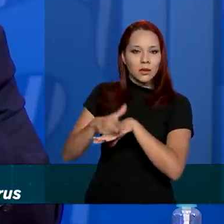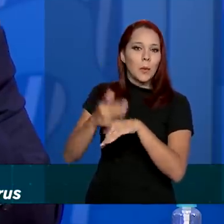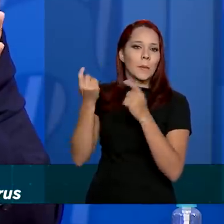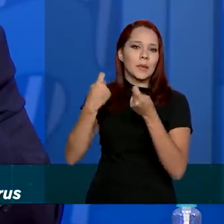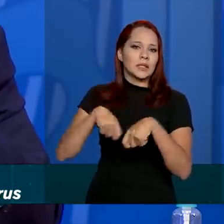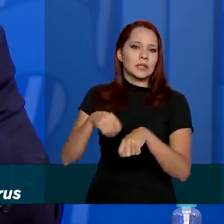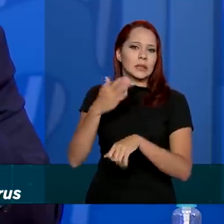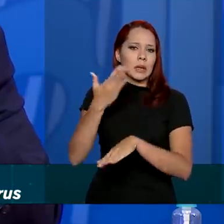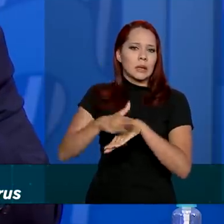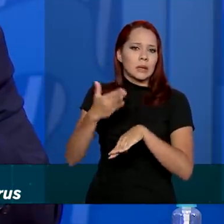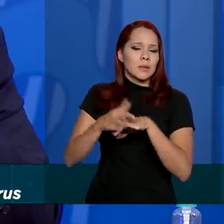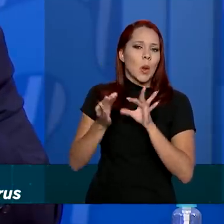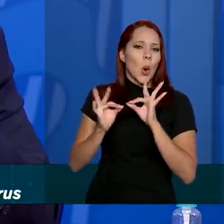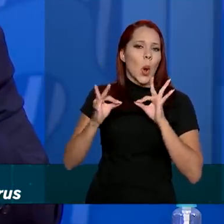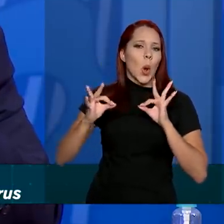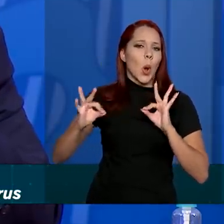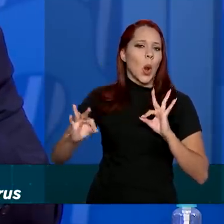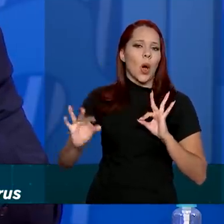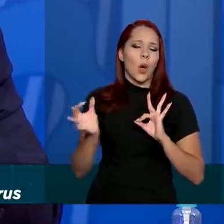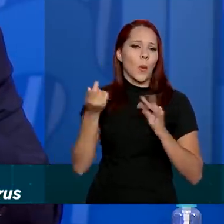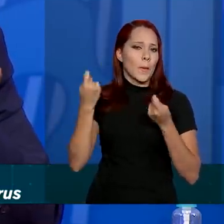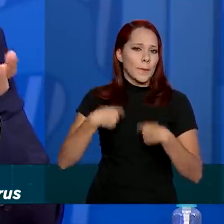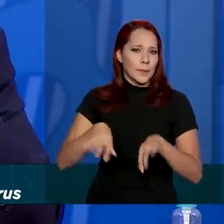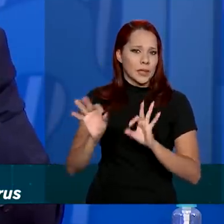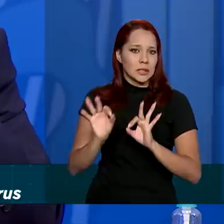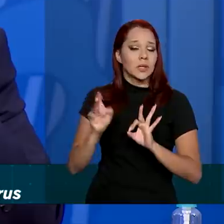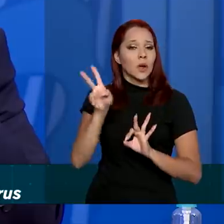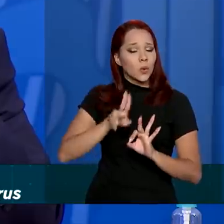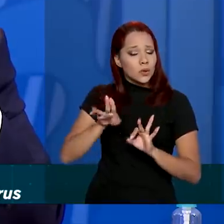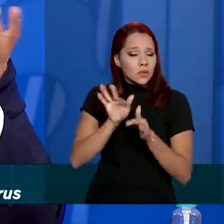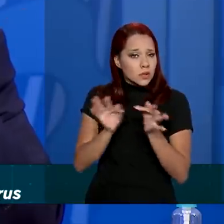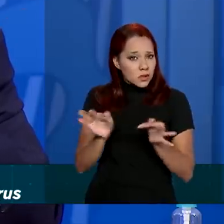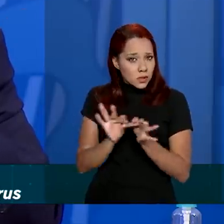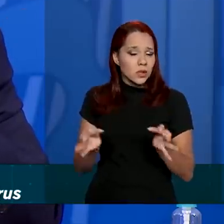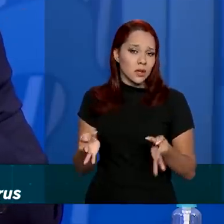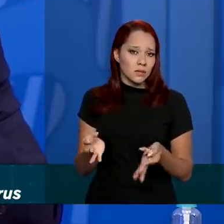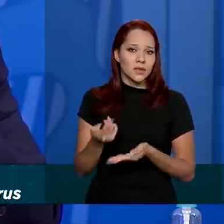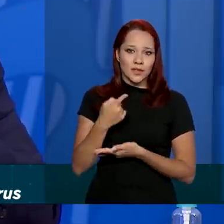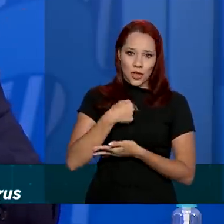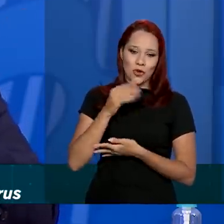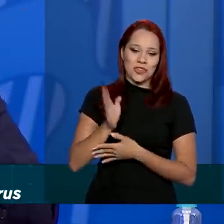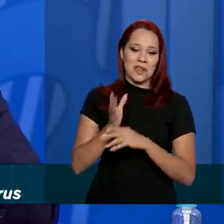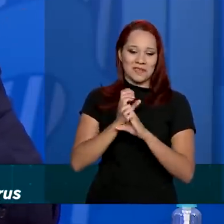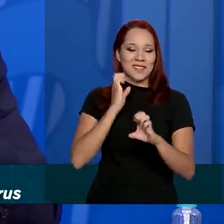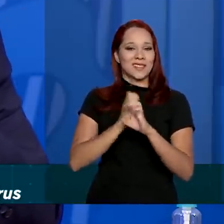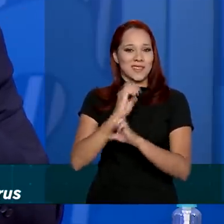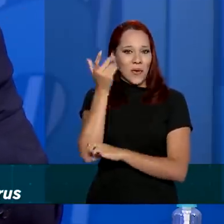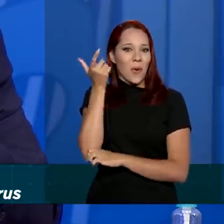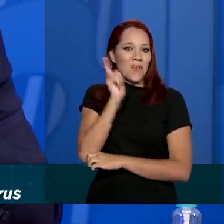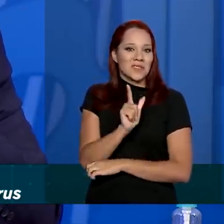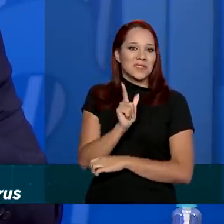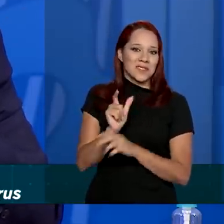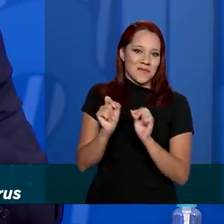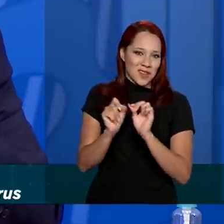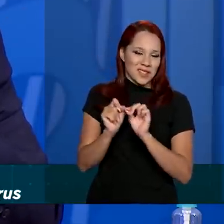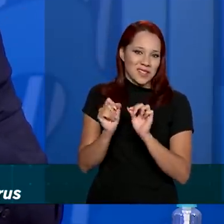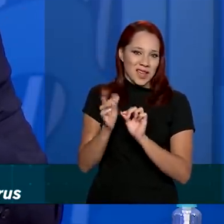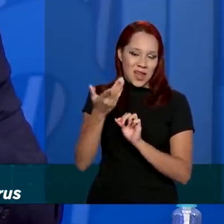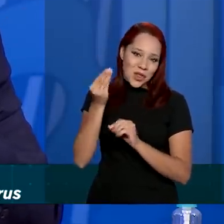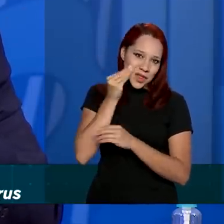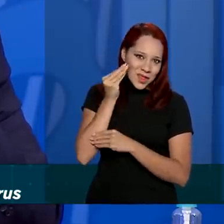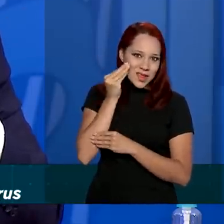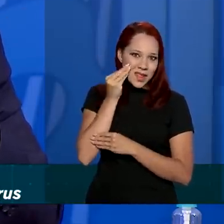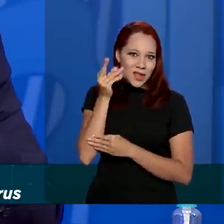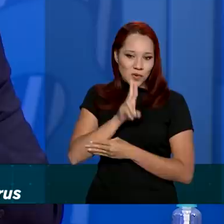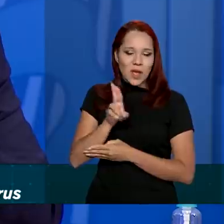que ter um treinamento muito intenso, não, o treinamento é, a utilização é muito simples, até eu, engenheiro aqui, consigo fazer lá o teste,